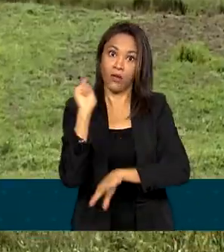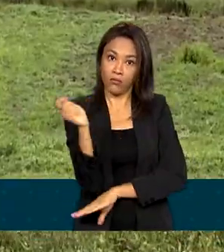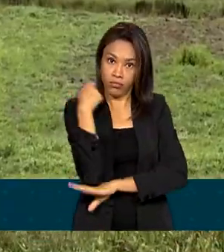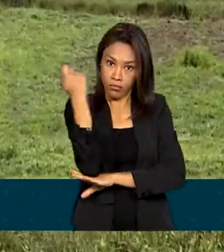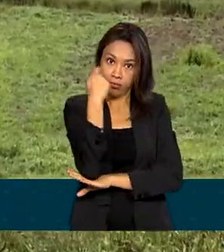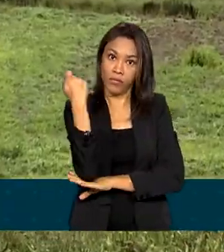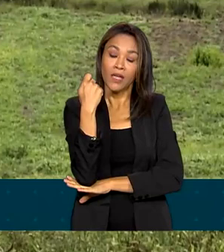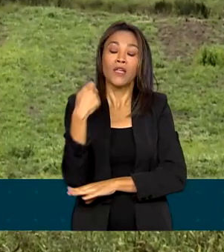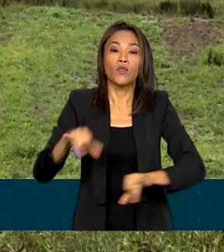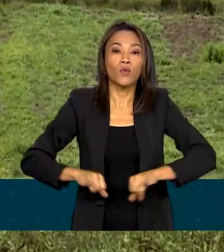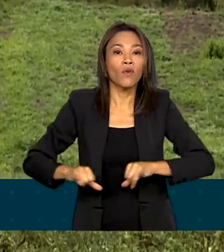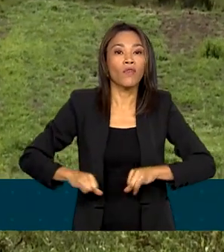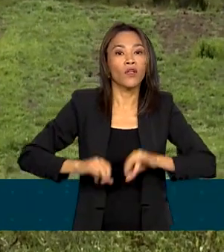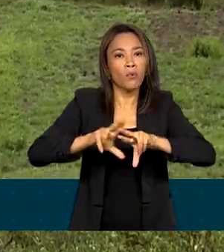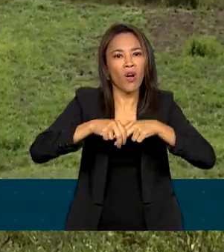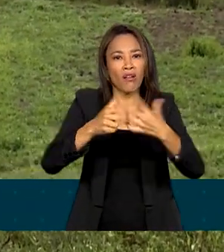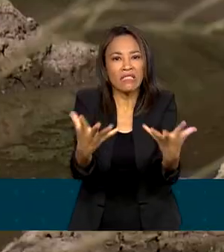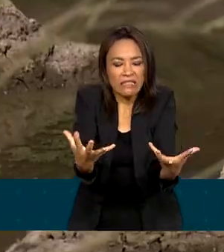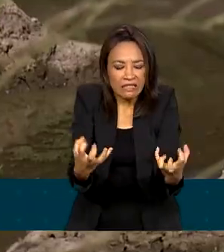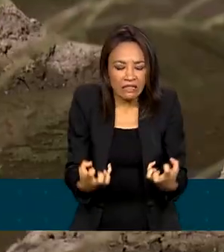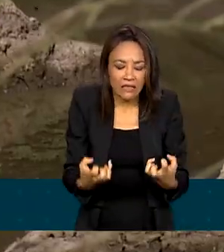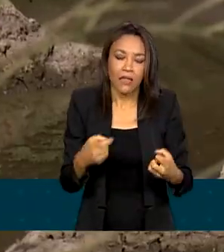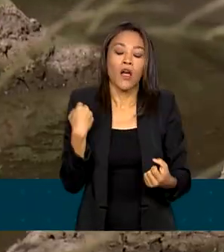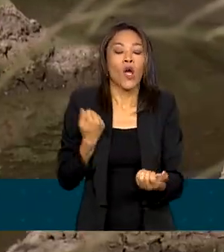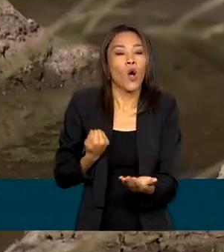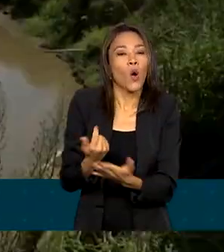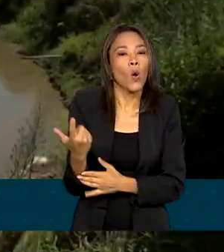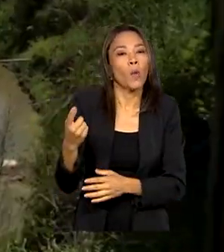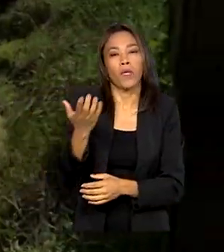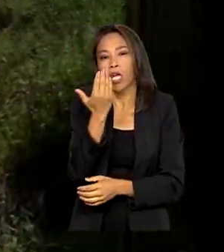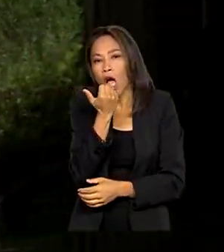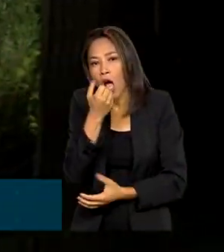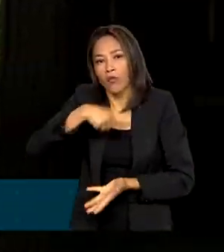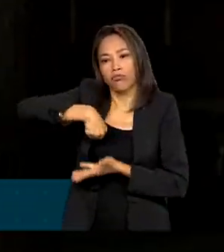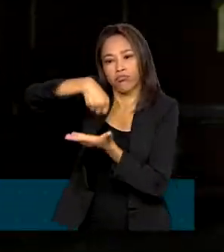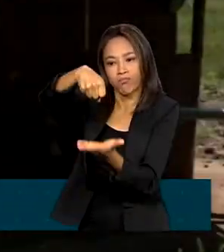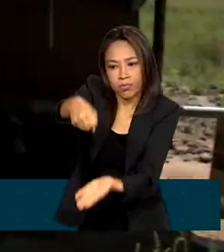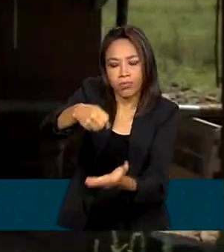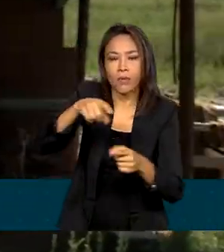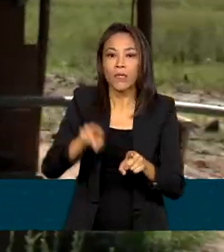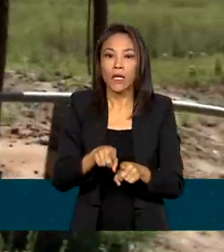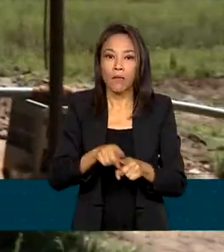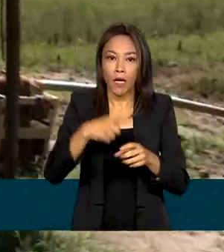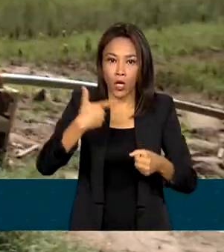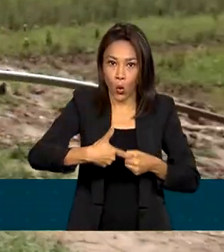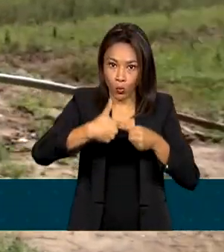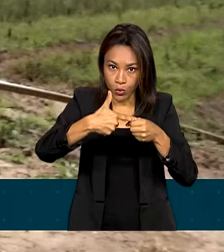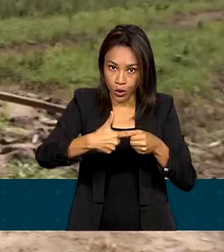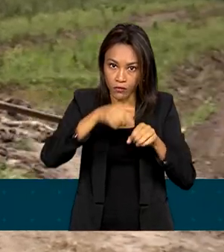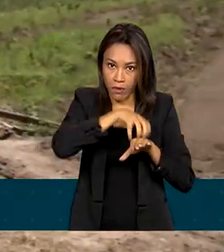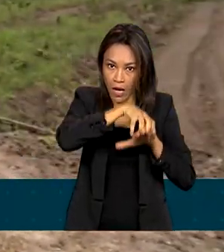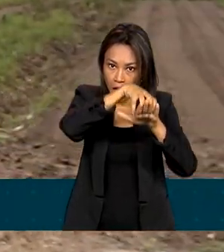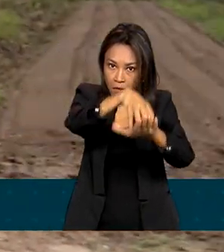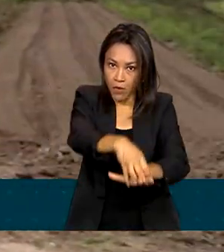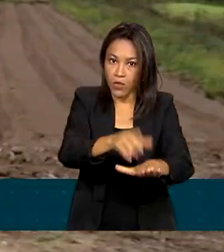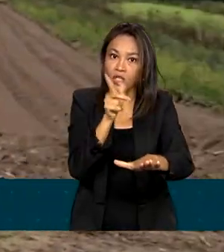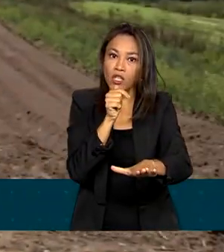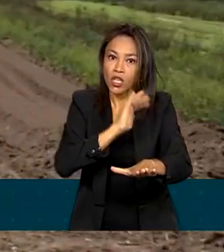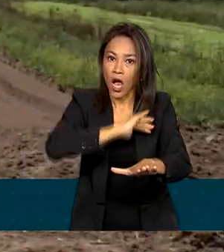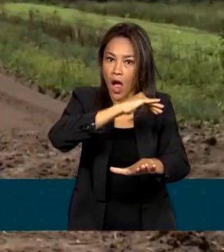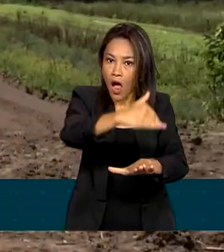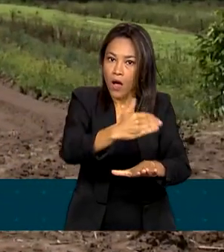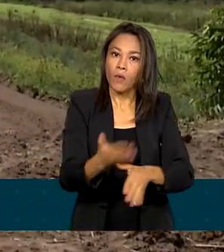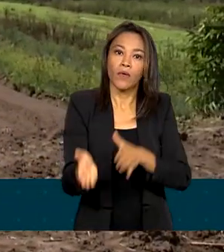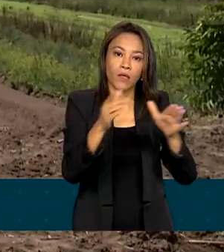Os recursos serão usados na compra de cestas básicas, combustível para caminhões pipa e reservatórios de